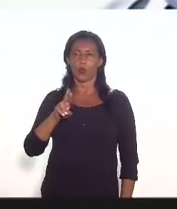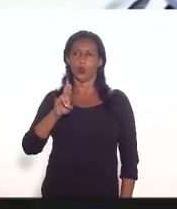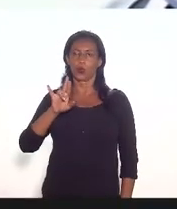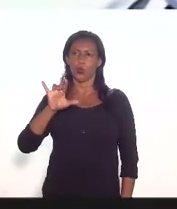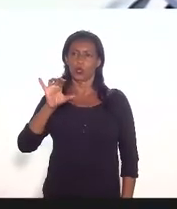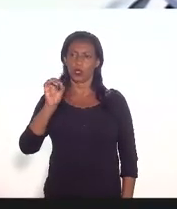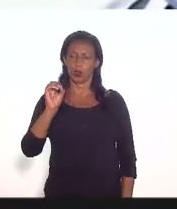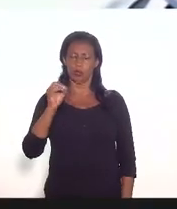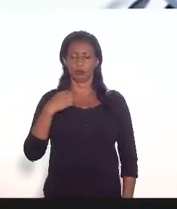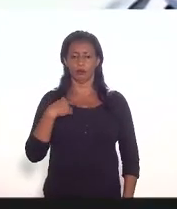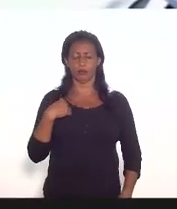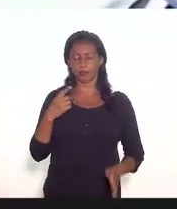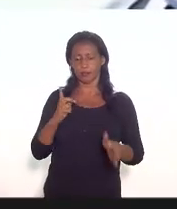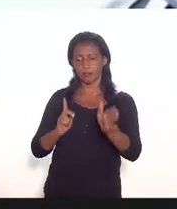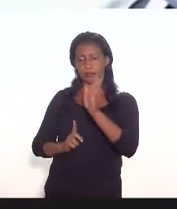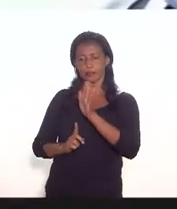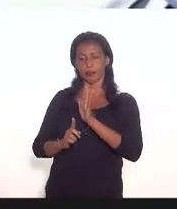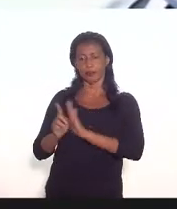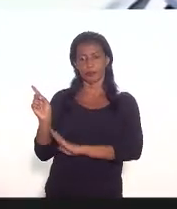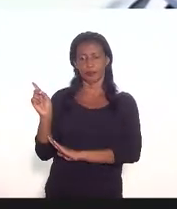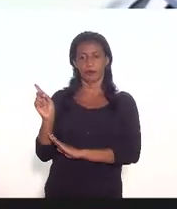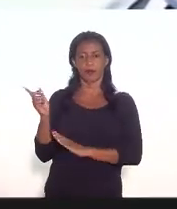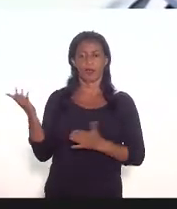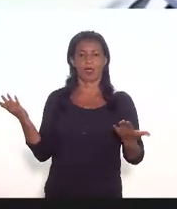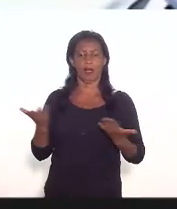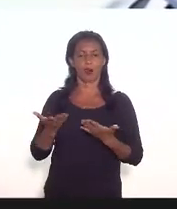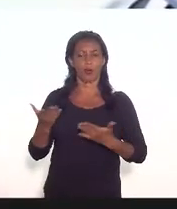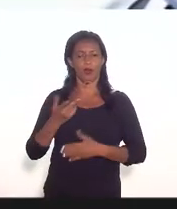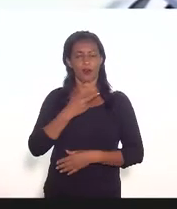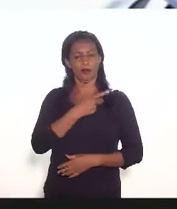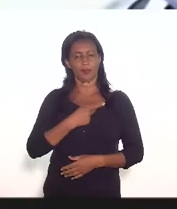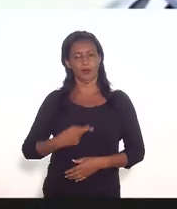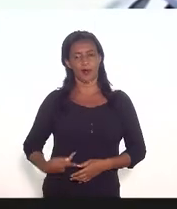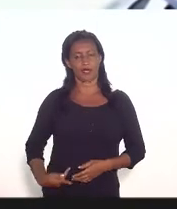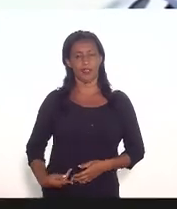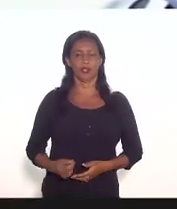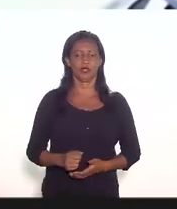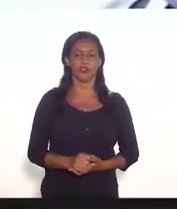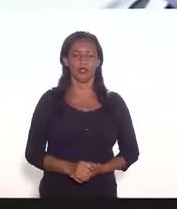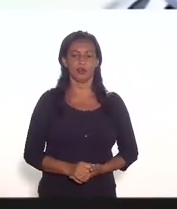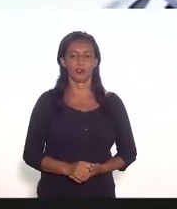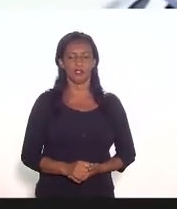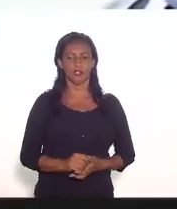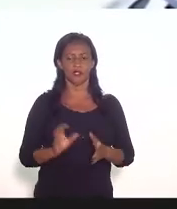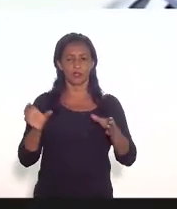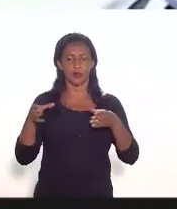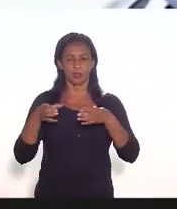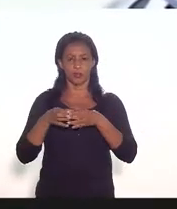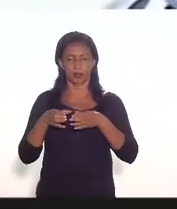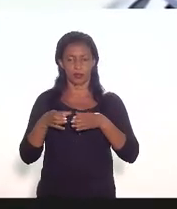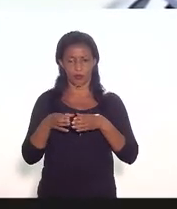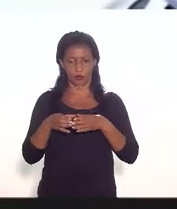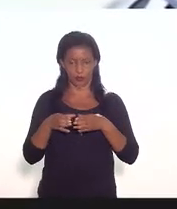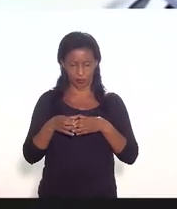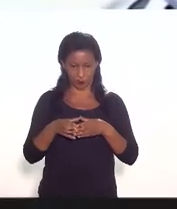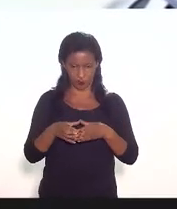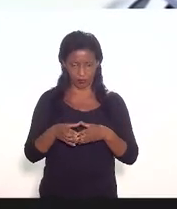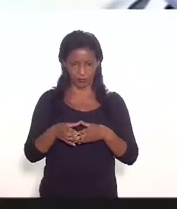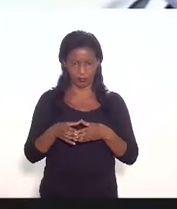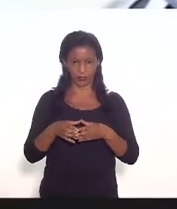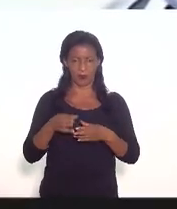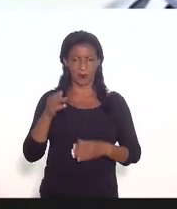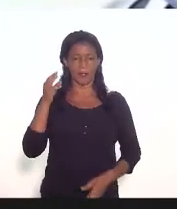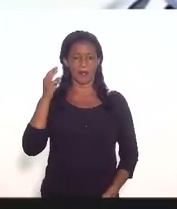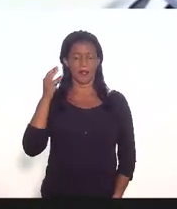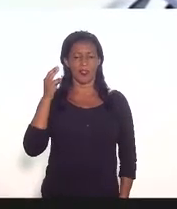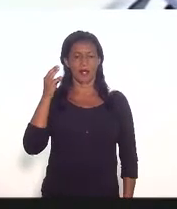perguntar agora ao nosso presidente da comissão do constitucional do justiça deputado Márcio